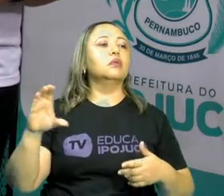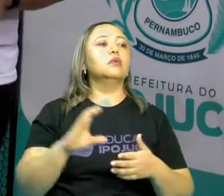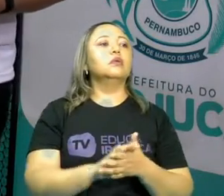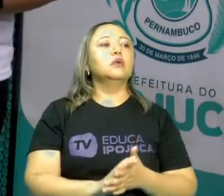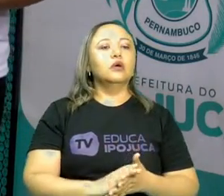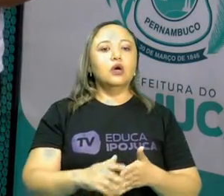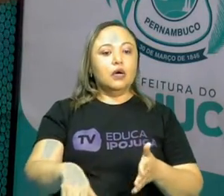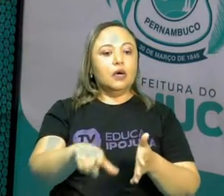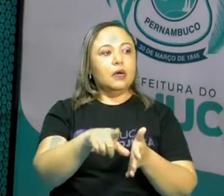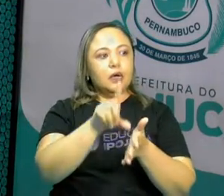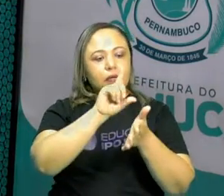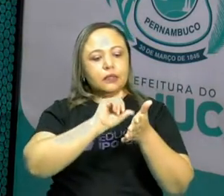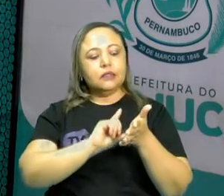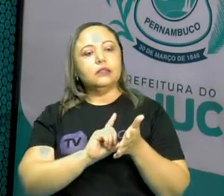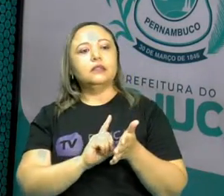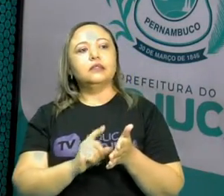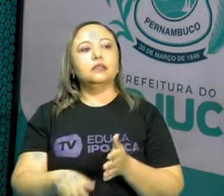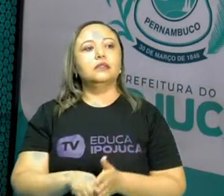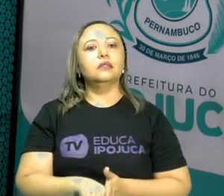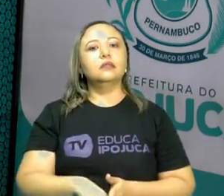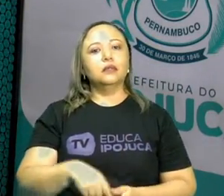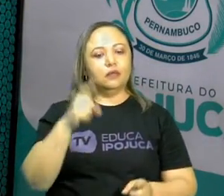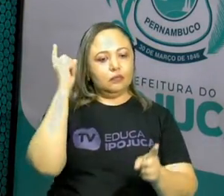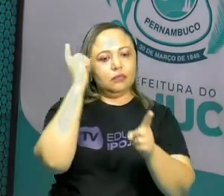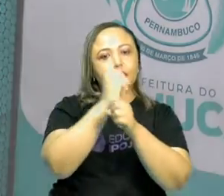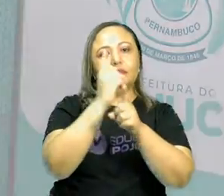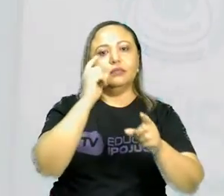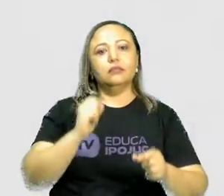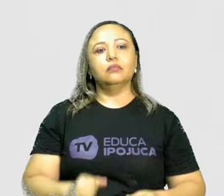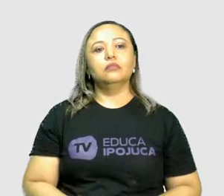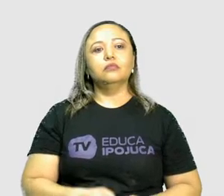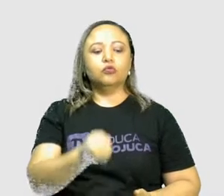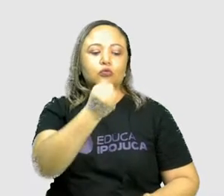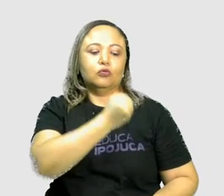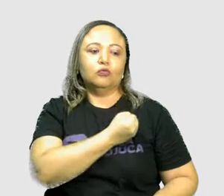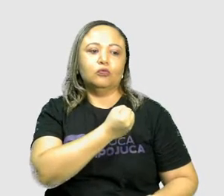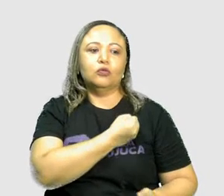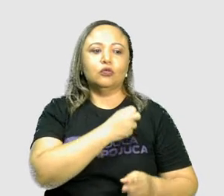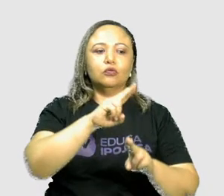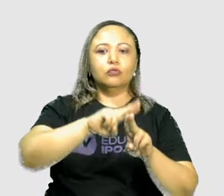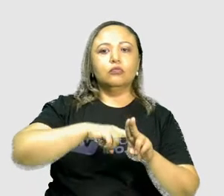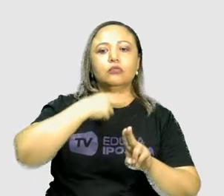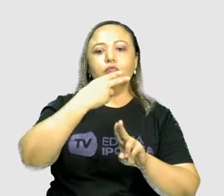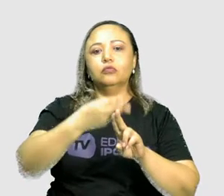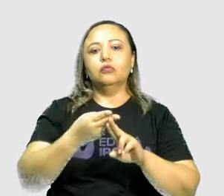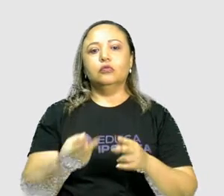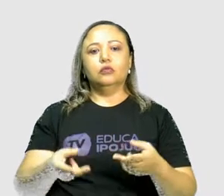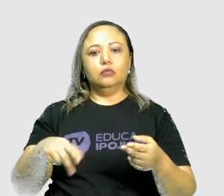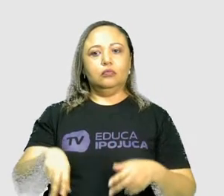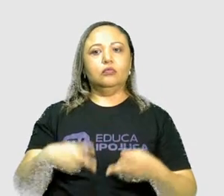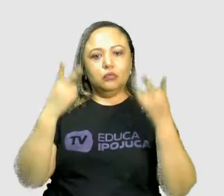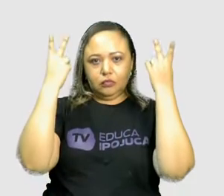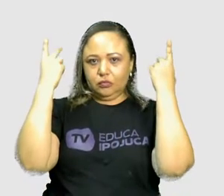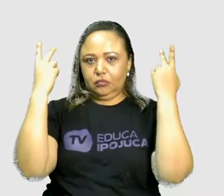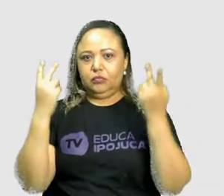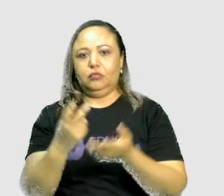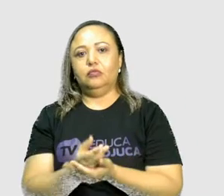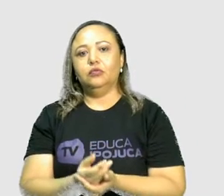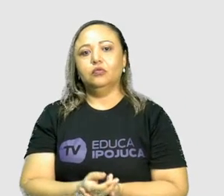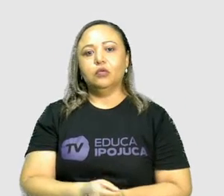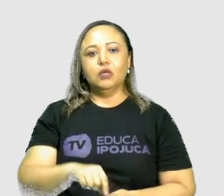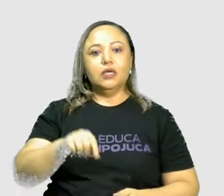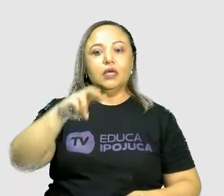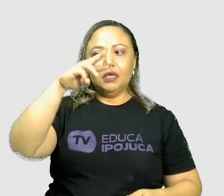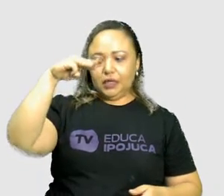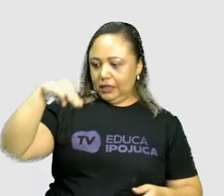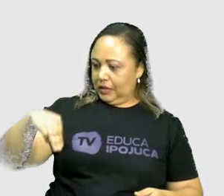na última aula nós identificamos quais os múltiplos de um número natural e também descobrimos o que é o